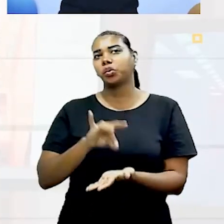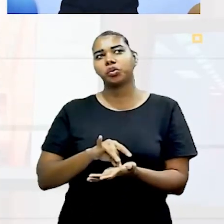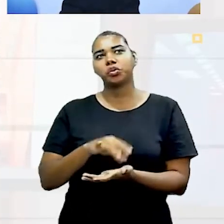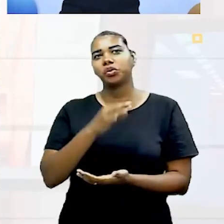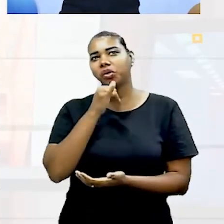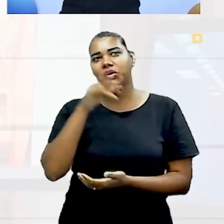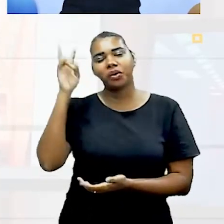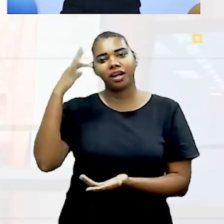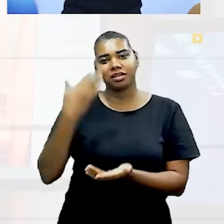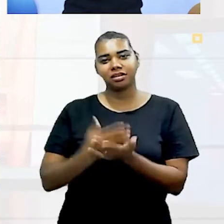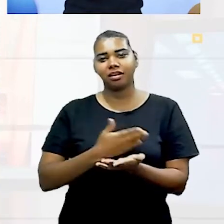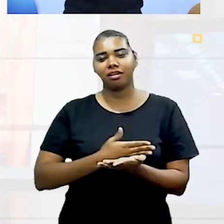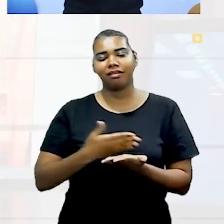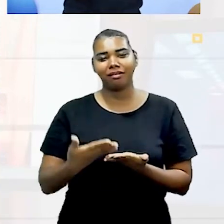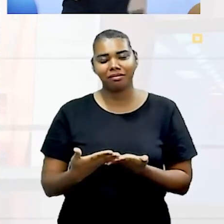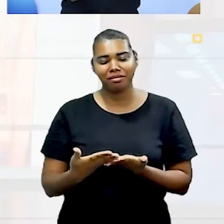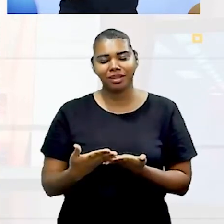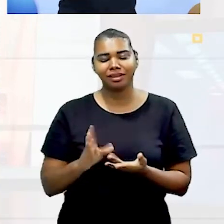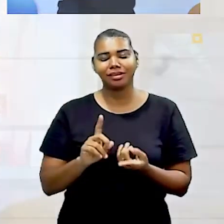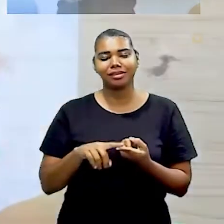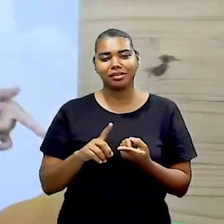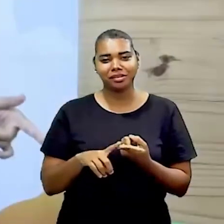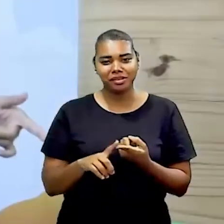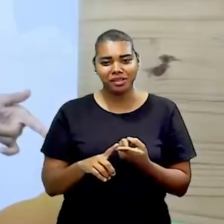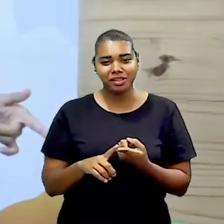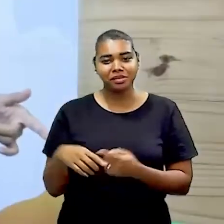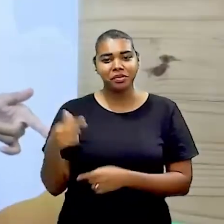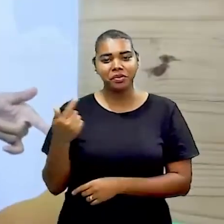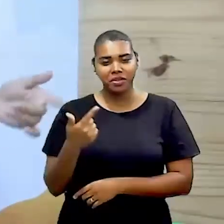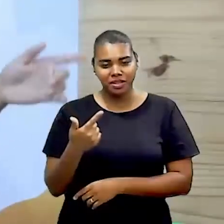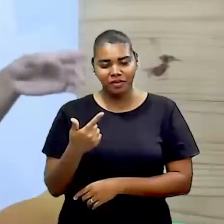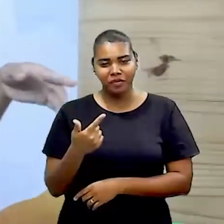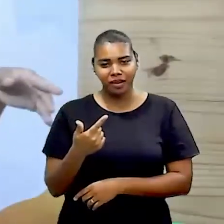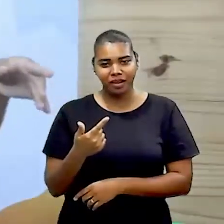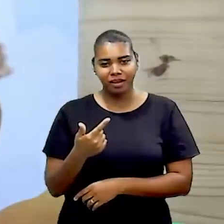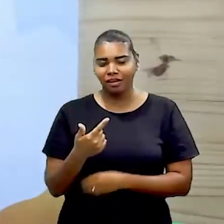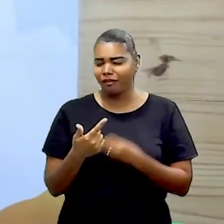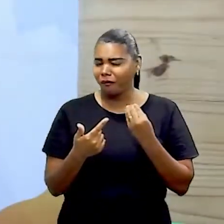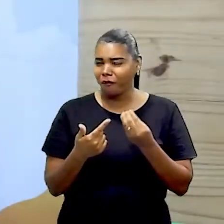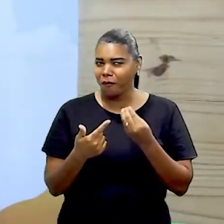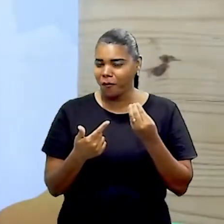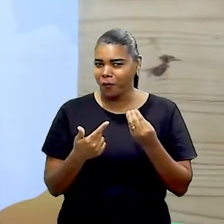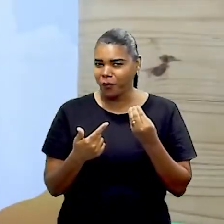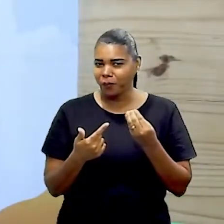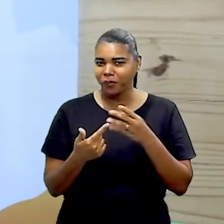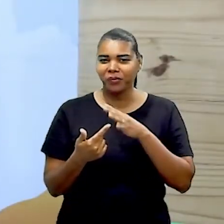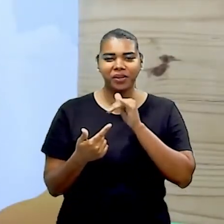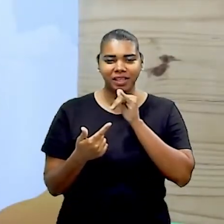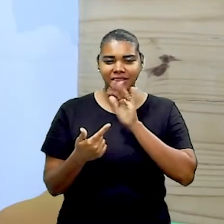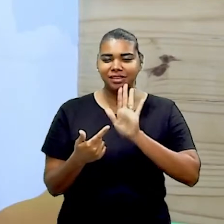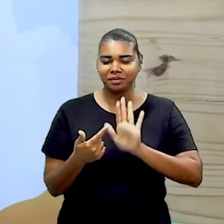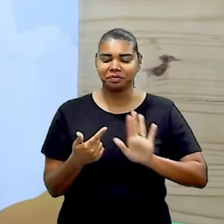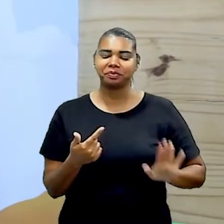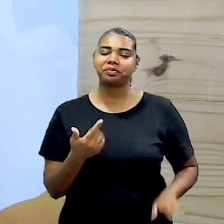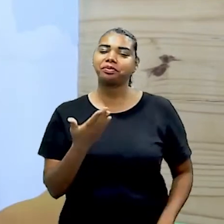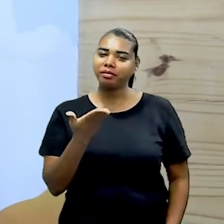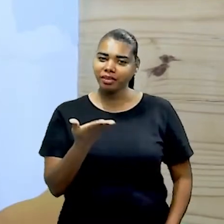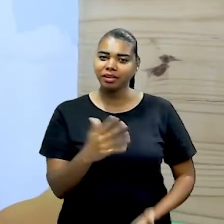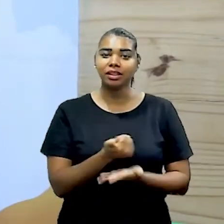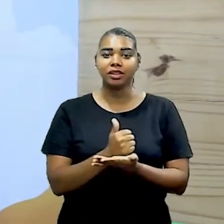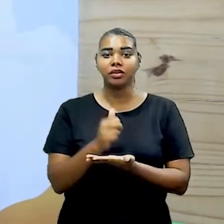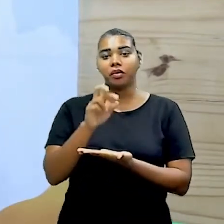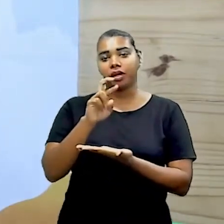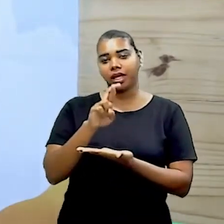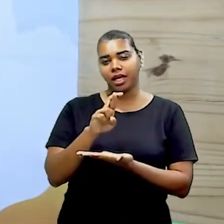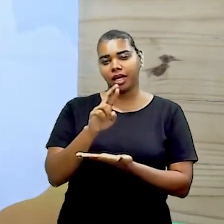história principal. Ela funciona também para missões secundárias. Como assim? Você tem um jogo de RPG,